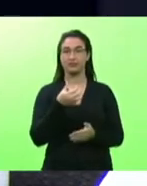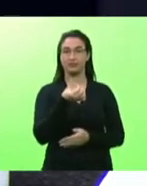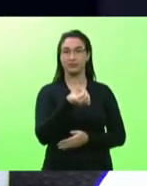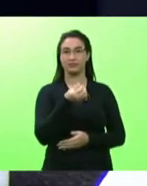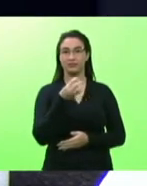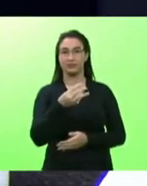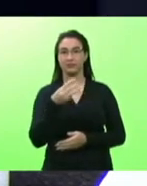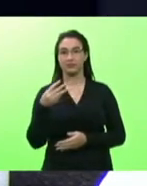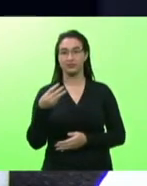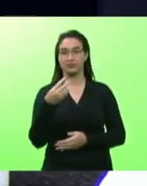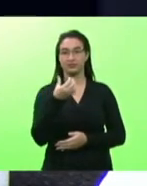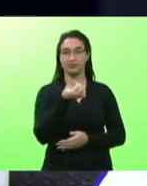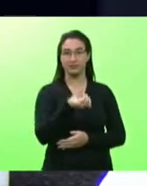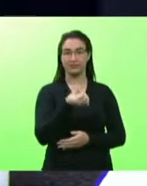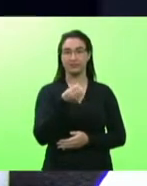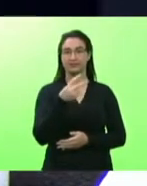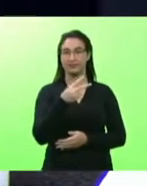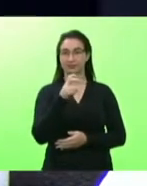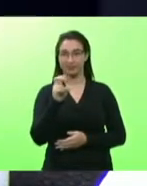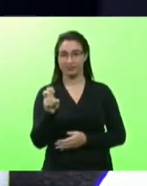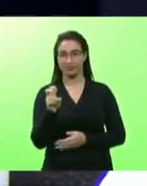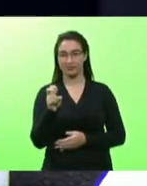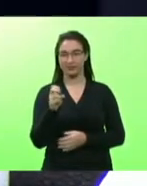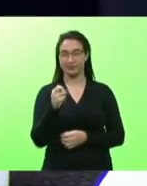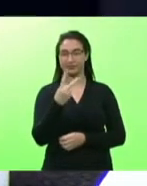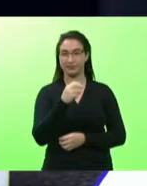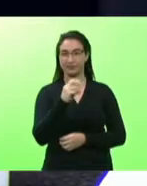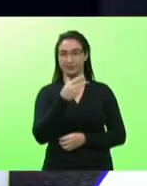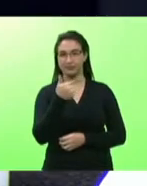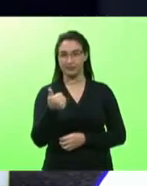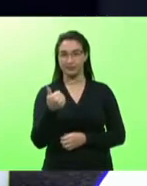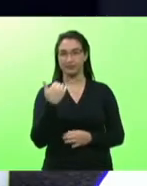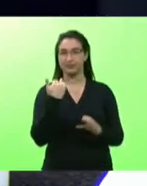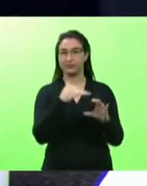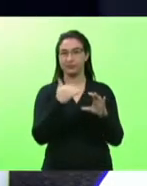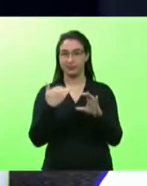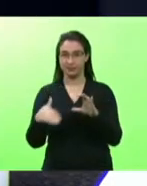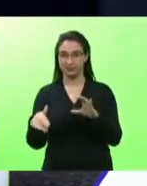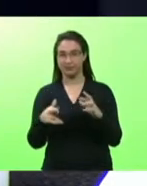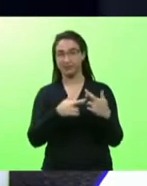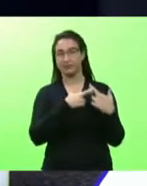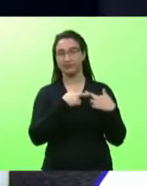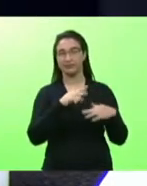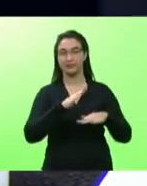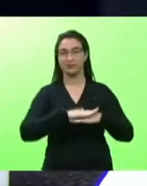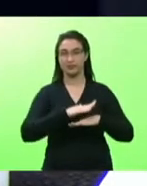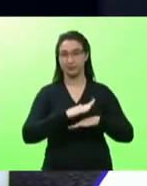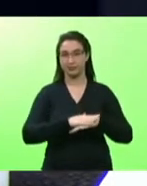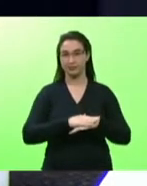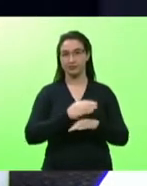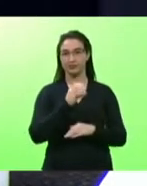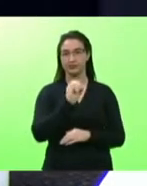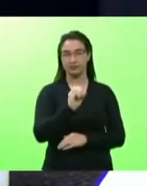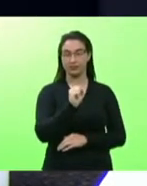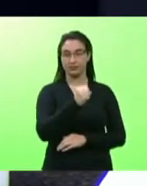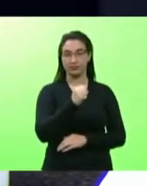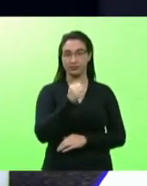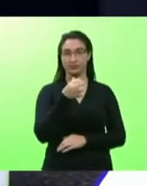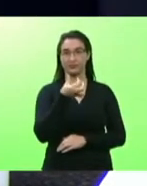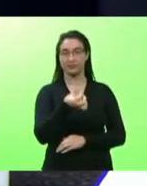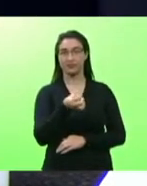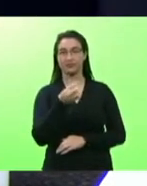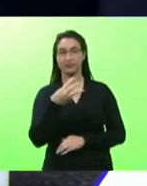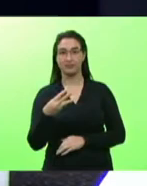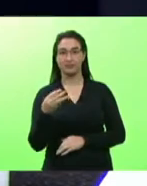635, 642-2021, e comunicou que encaminhará aos destinatários as indicações números 873 a